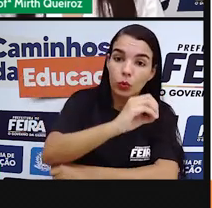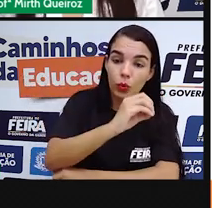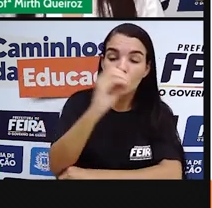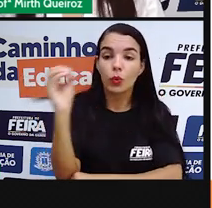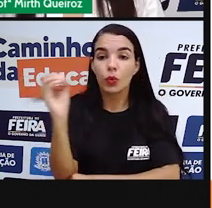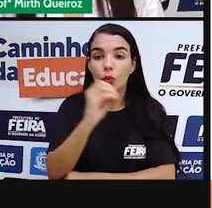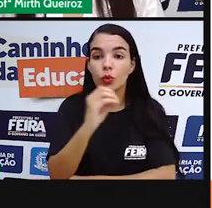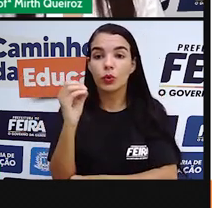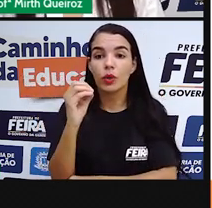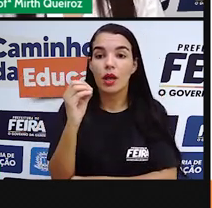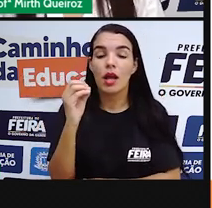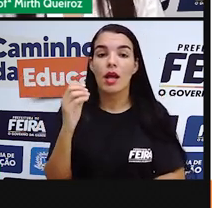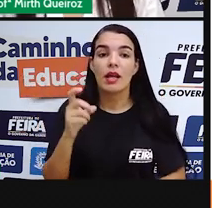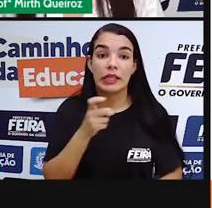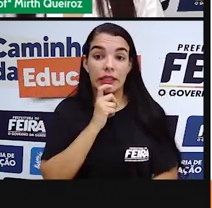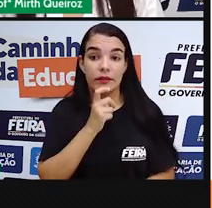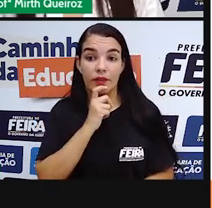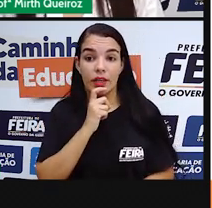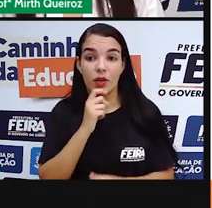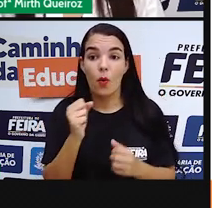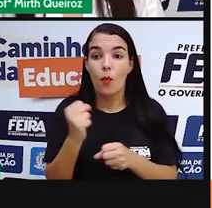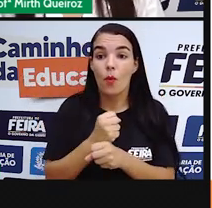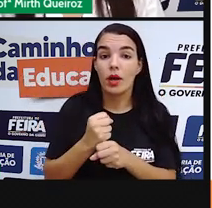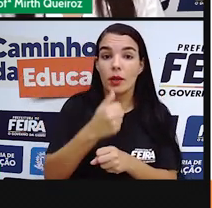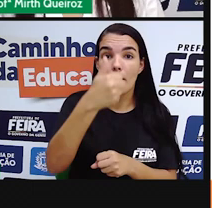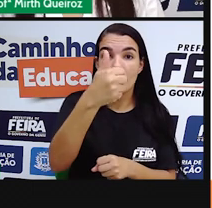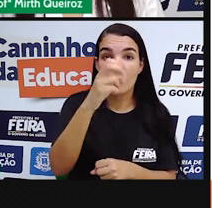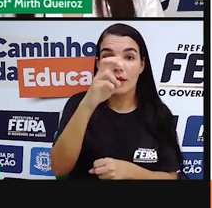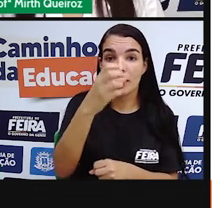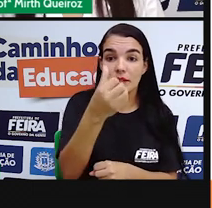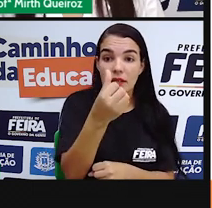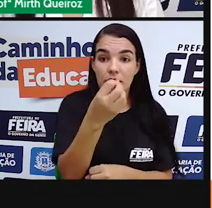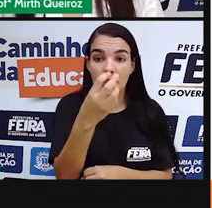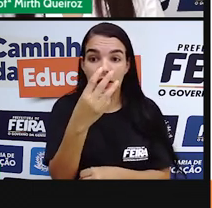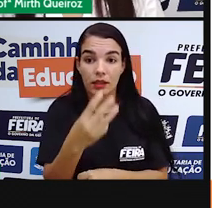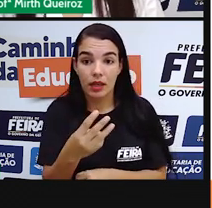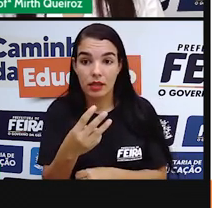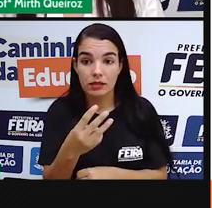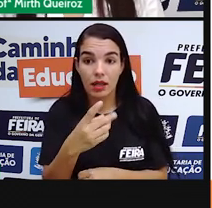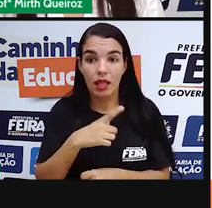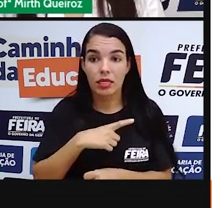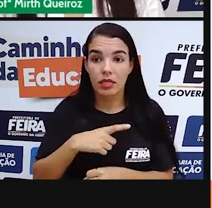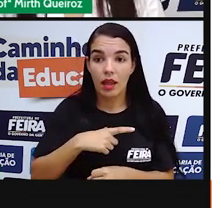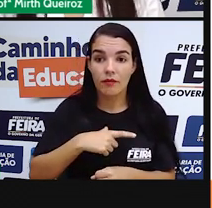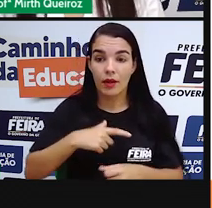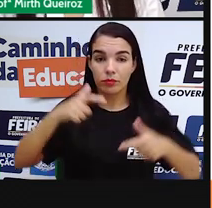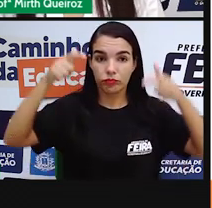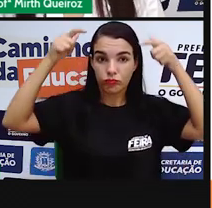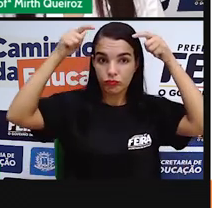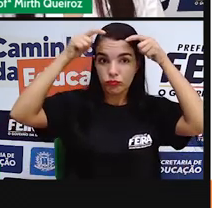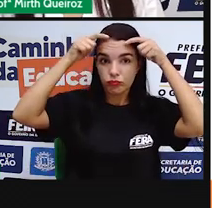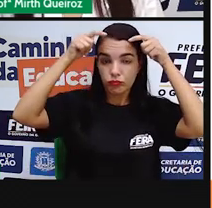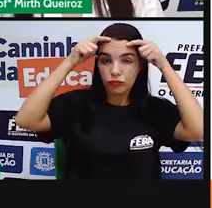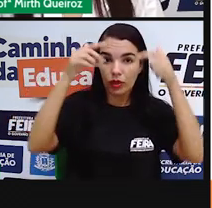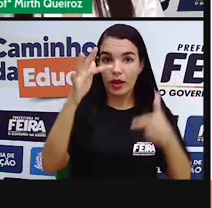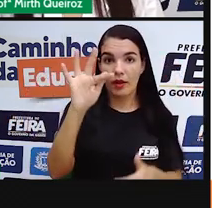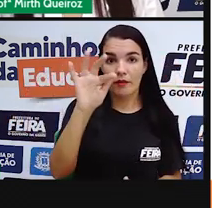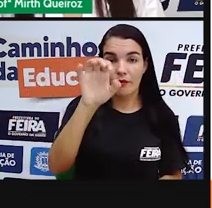inverno em 1563, quando se encontrava a serviço do imperador, Fernando I.